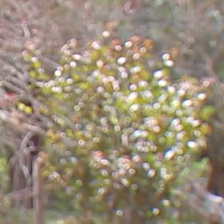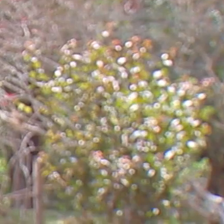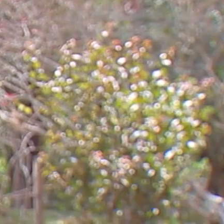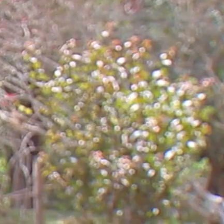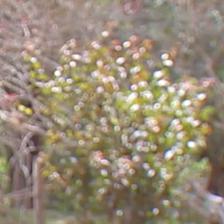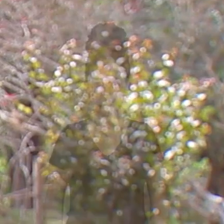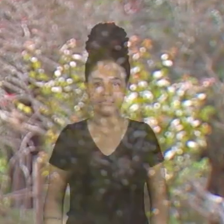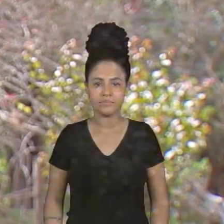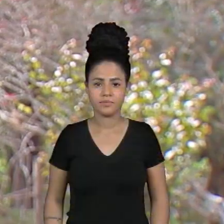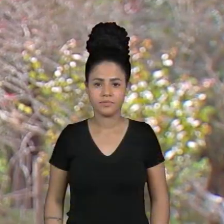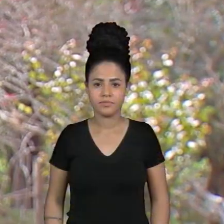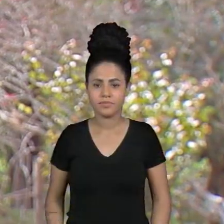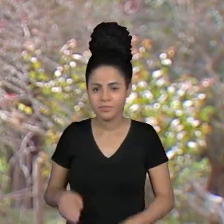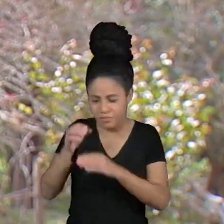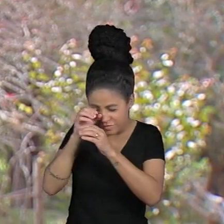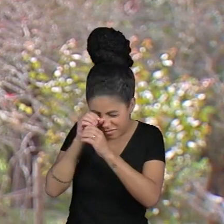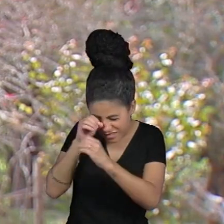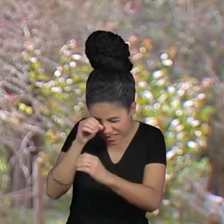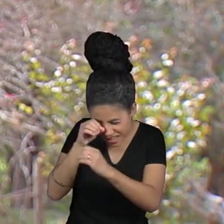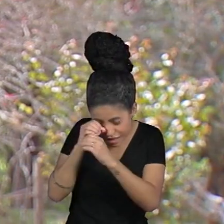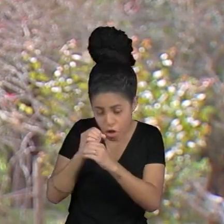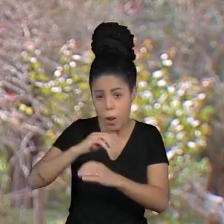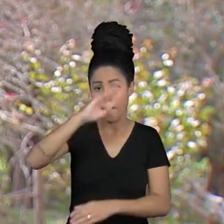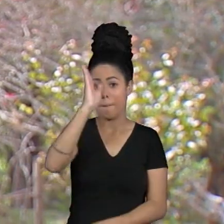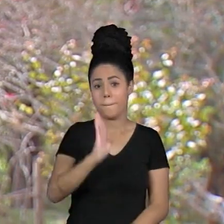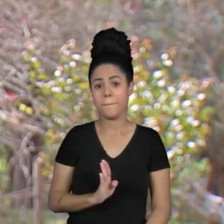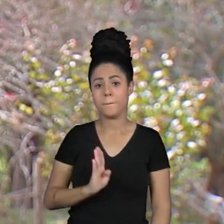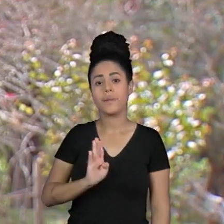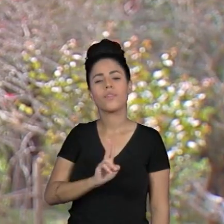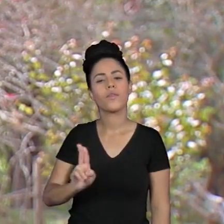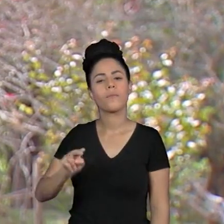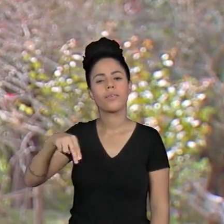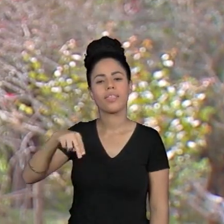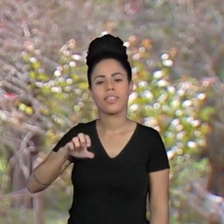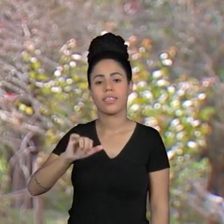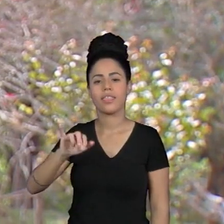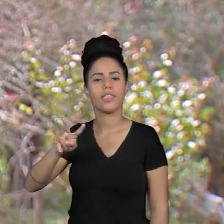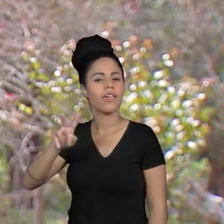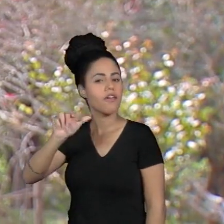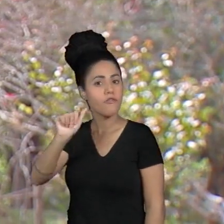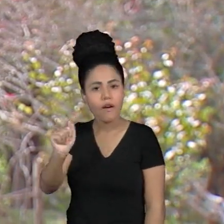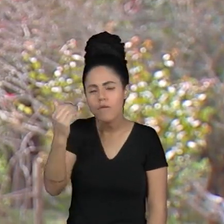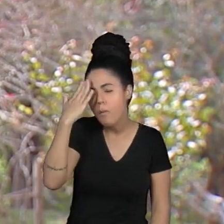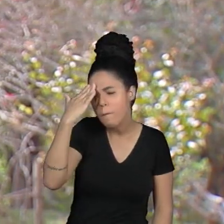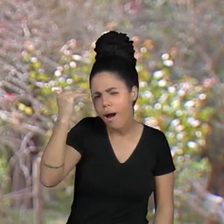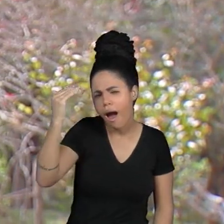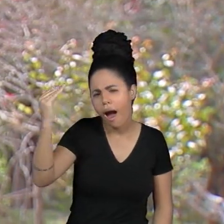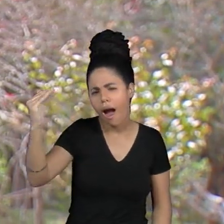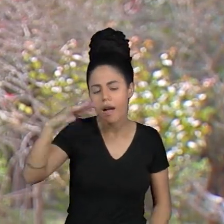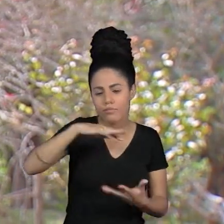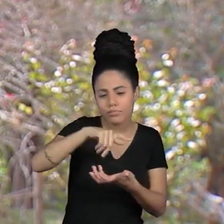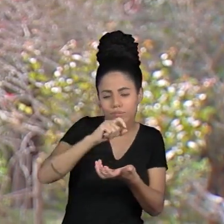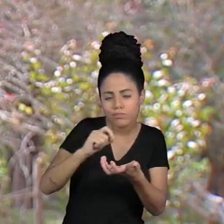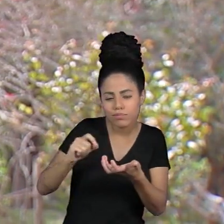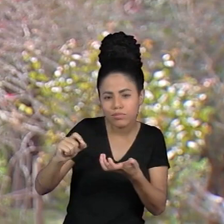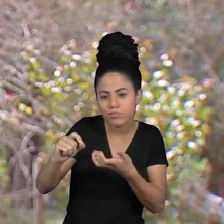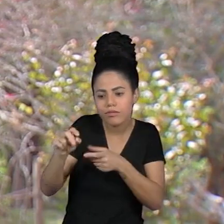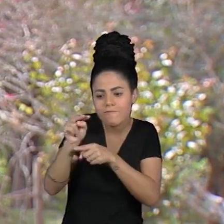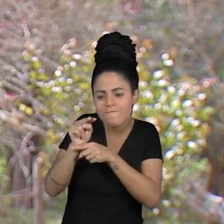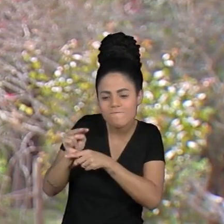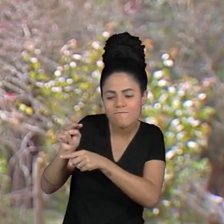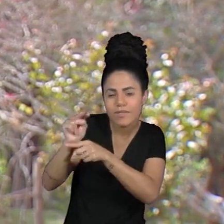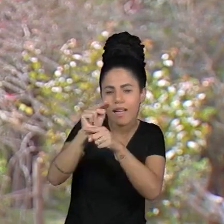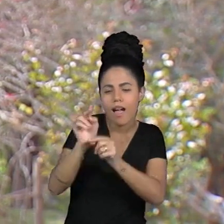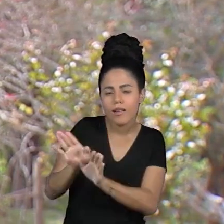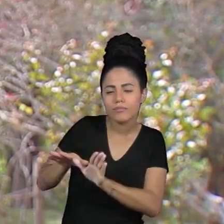A bióloga brasileira Neiva Guedes se tornou referência internacional em conservação de uma das aves mais